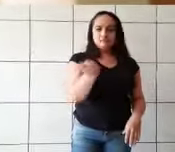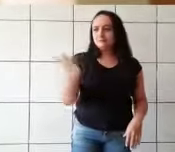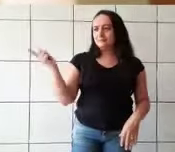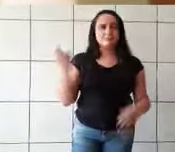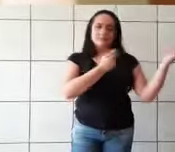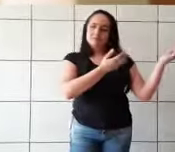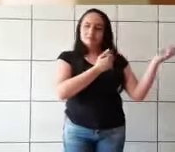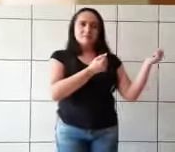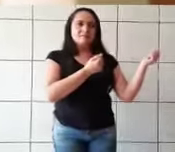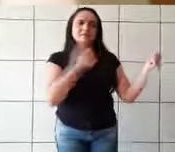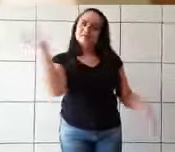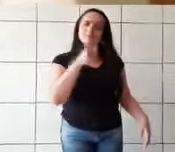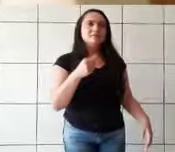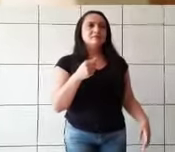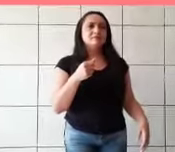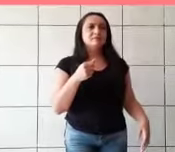parada e observou.